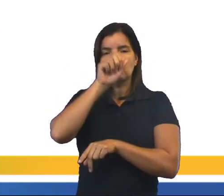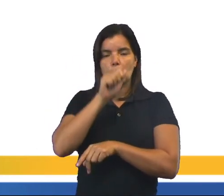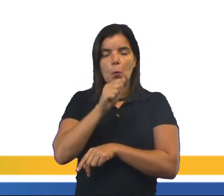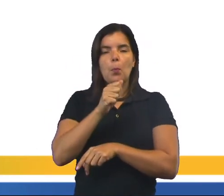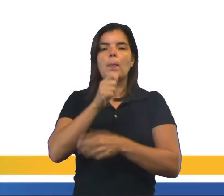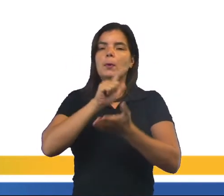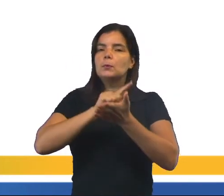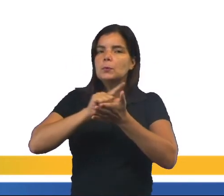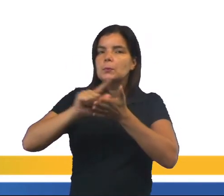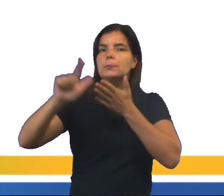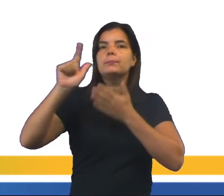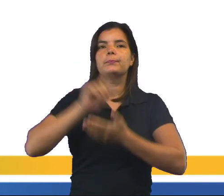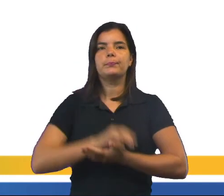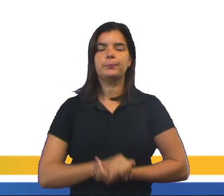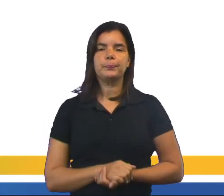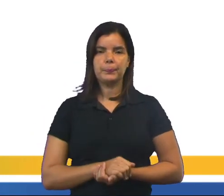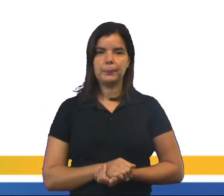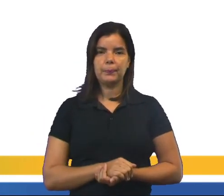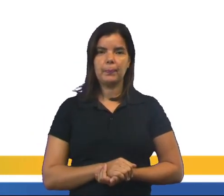puro.